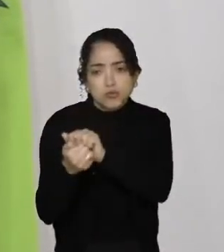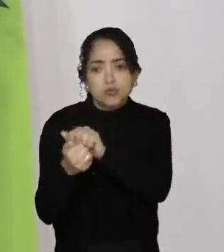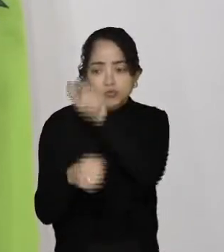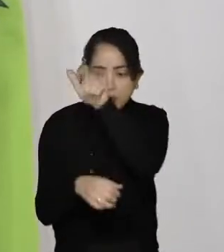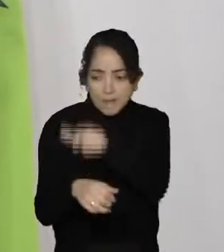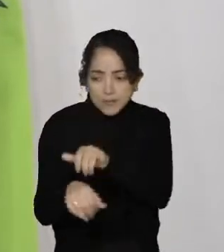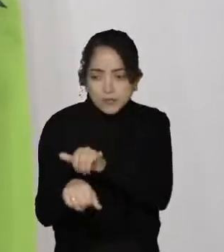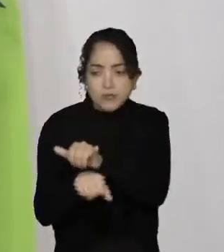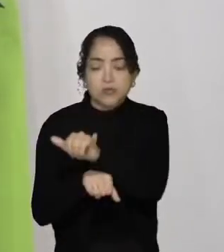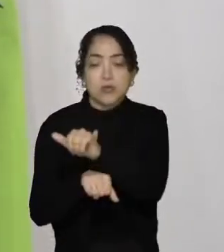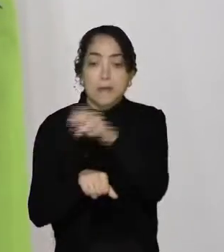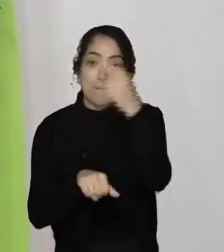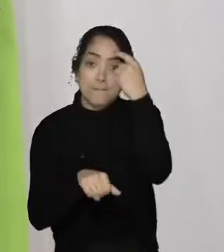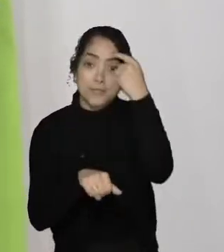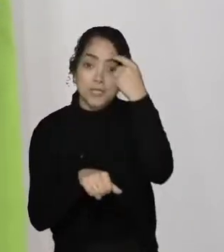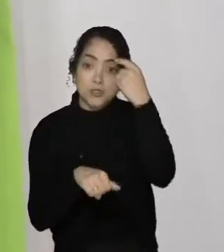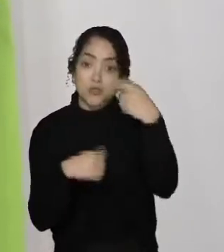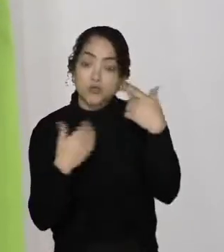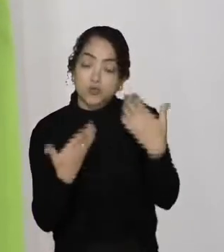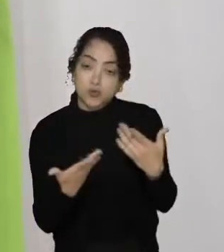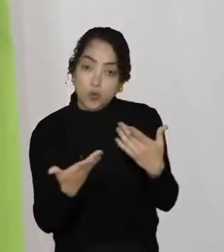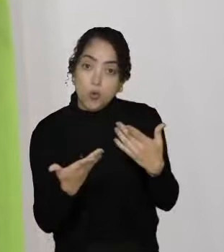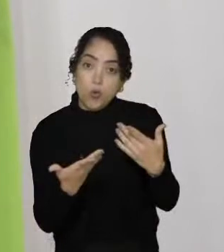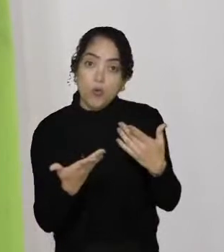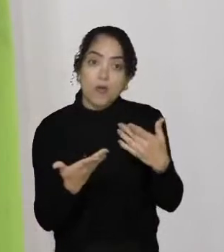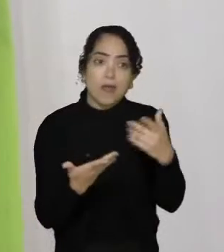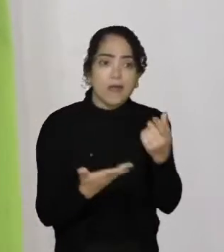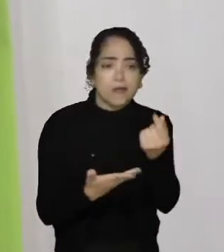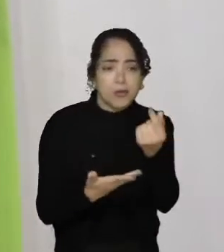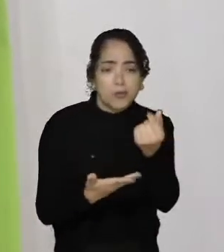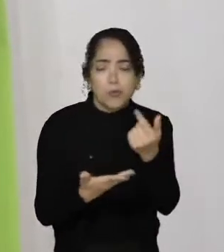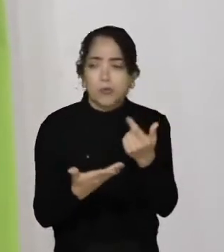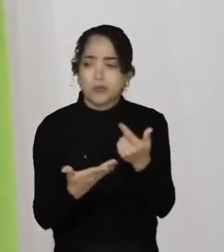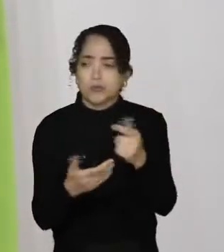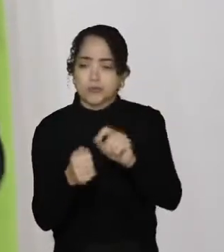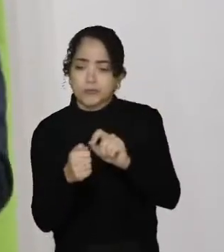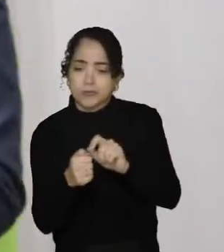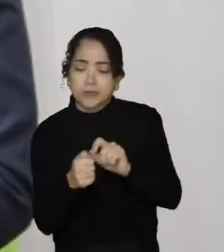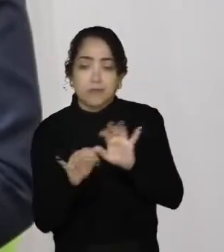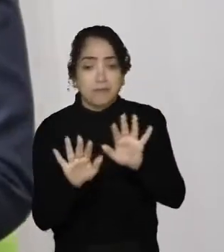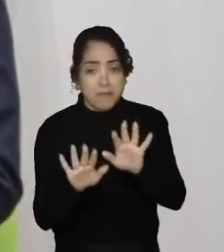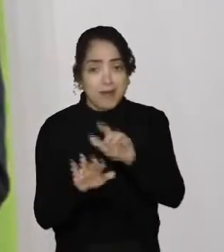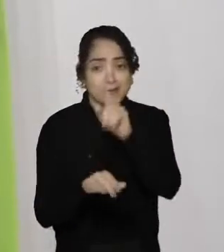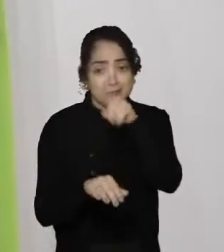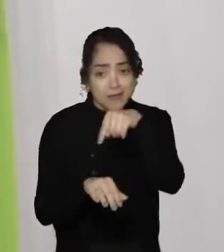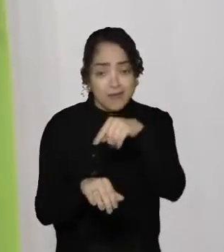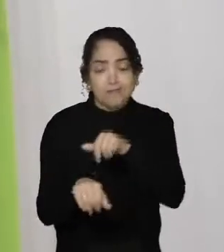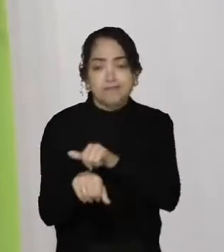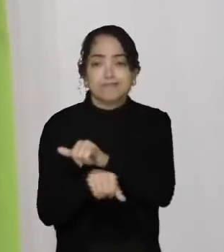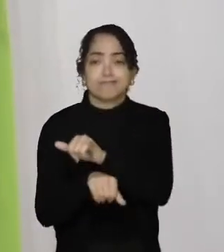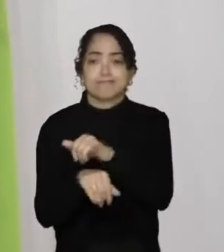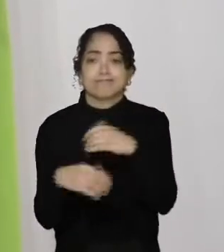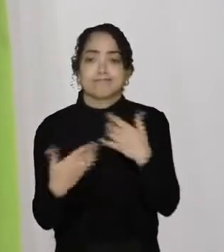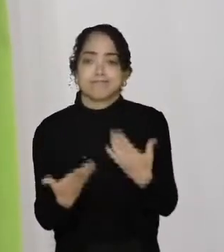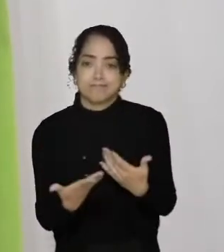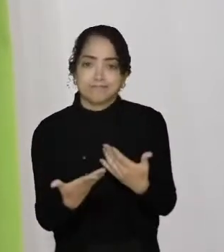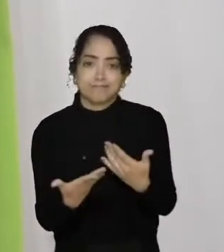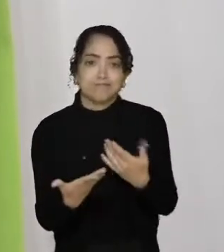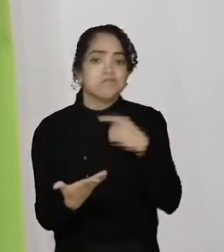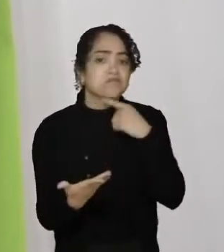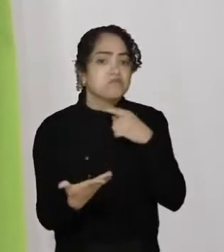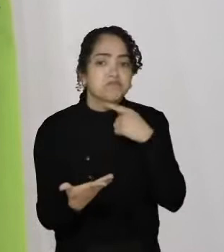E achou que o que importava eram os recursos, as coisas que o governo ia fazer. Mas era um traidor. E não emplacou um